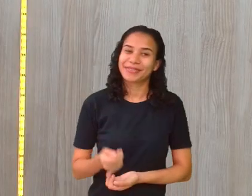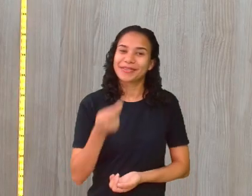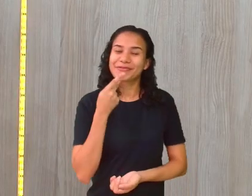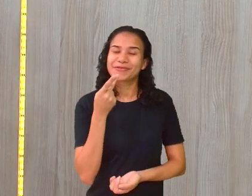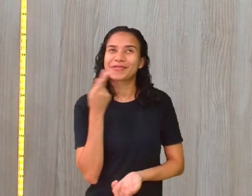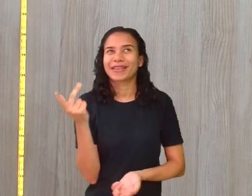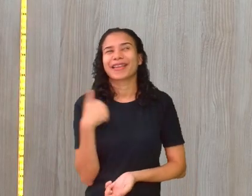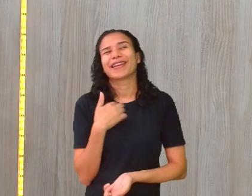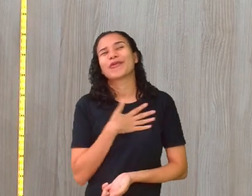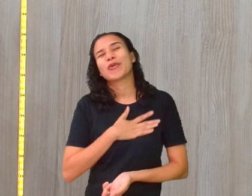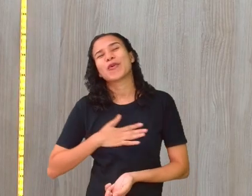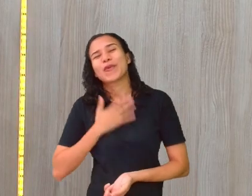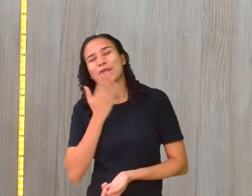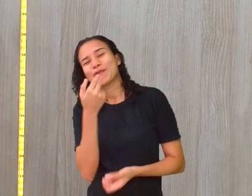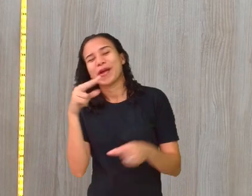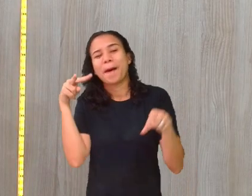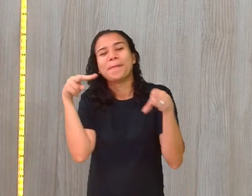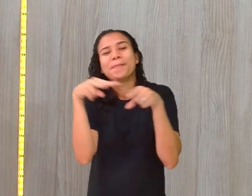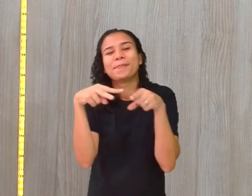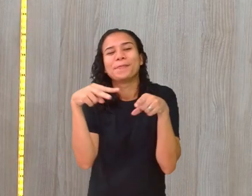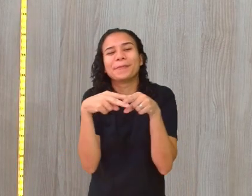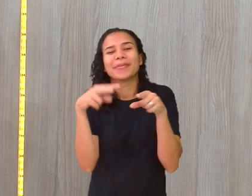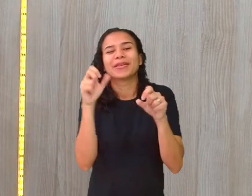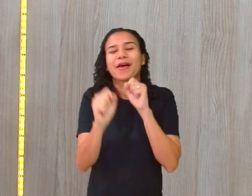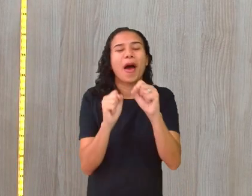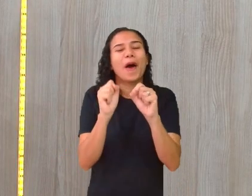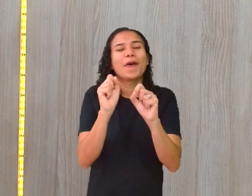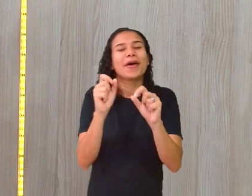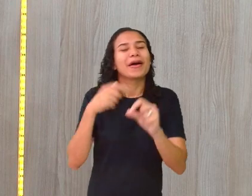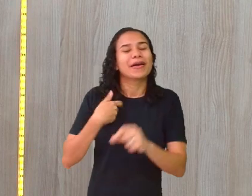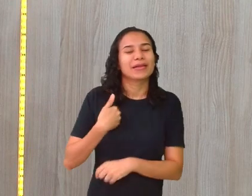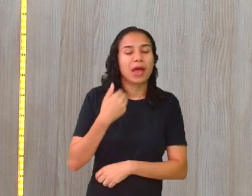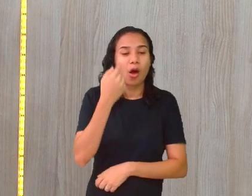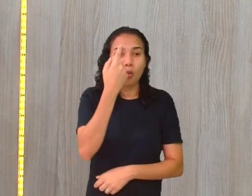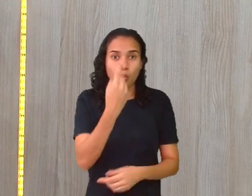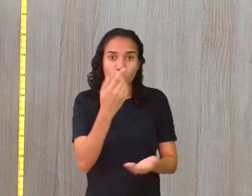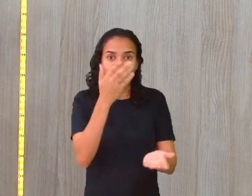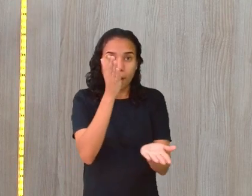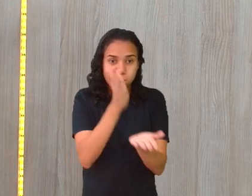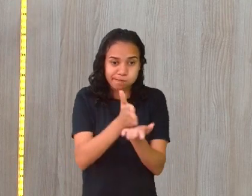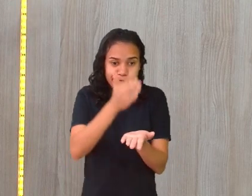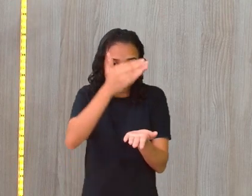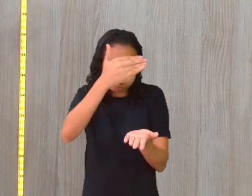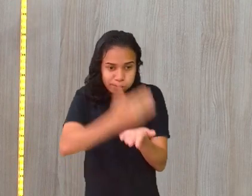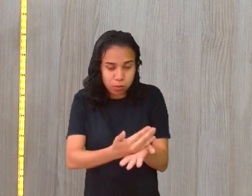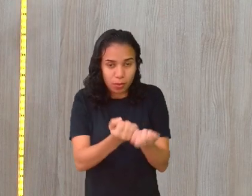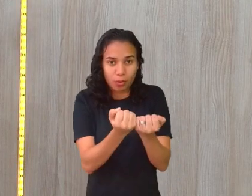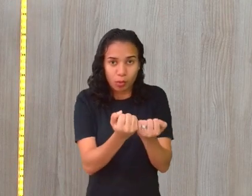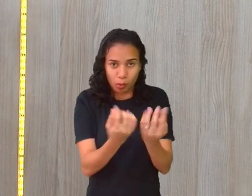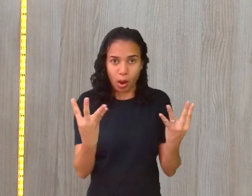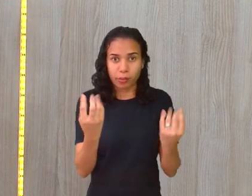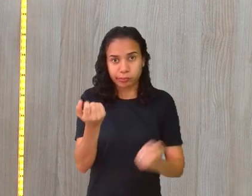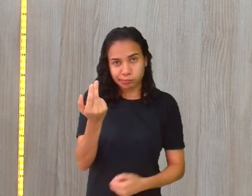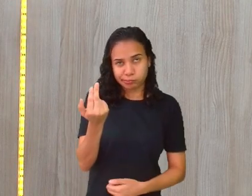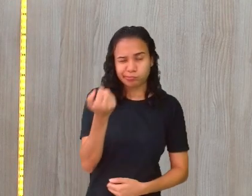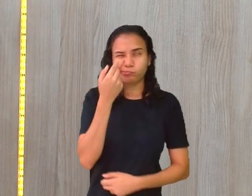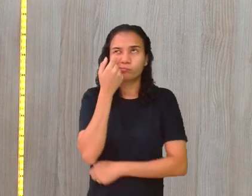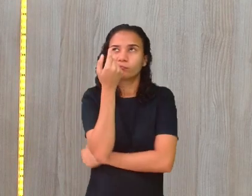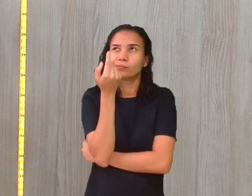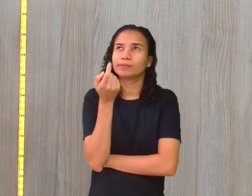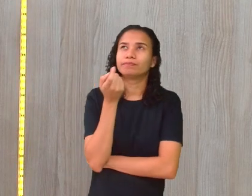falou na parte que eu gosto. Olha a pizza aí. Se eu pegar uma pizza completa e dividir em quatro partes iguais, Hum,